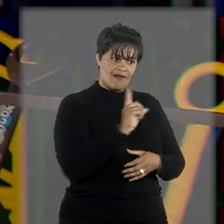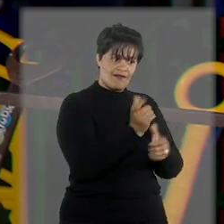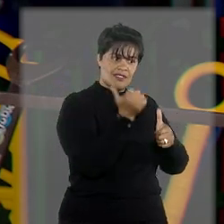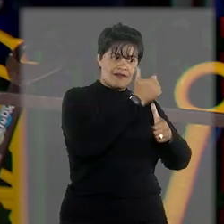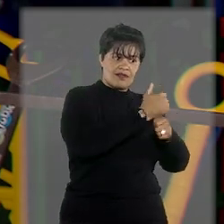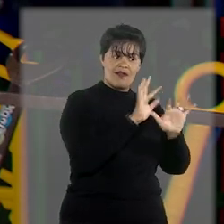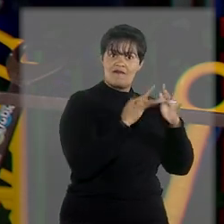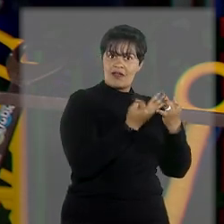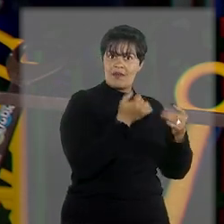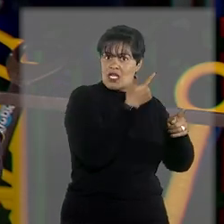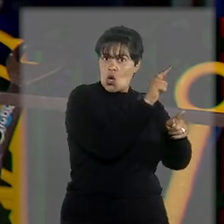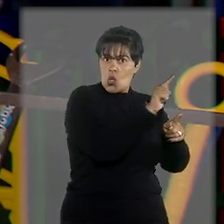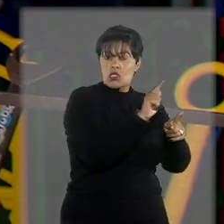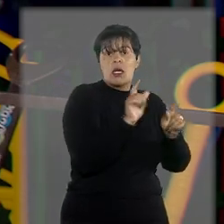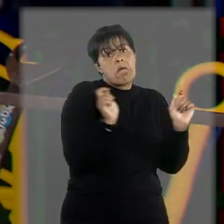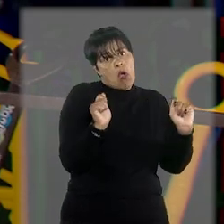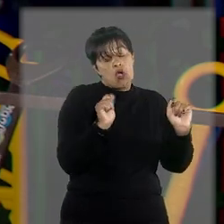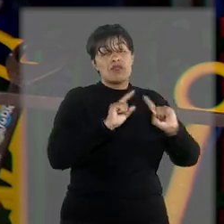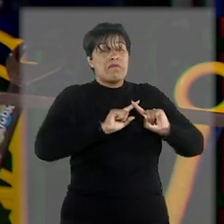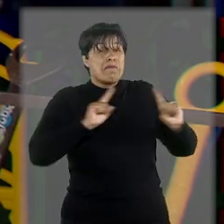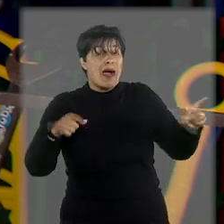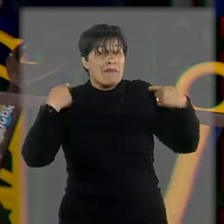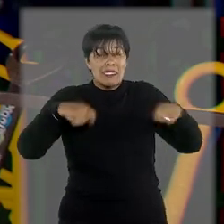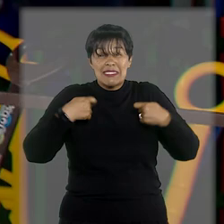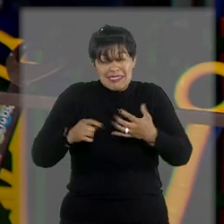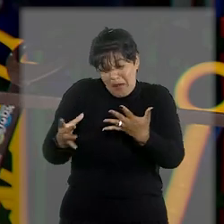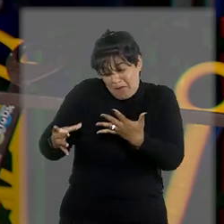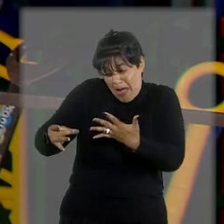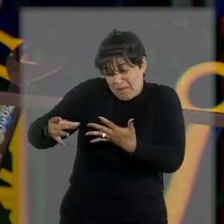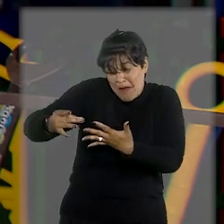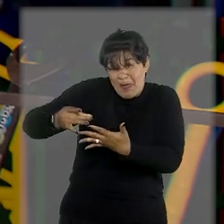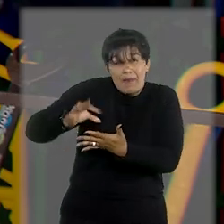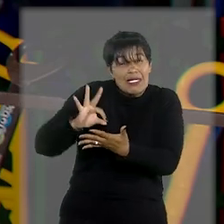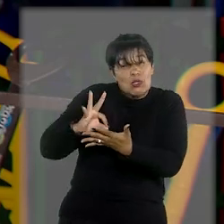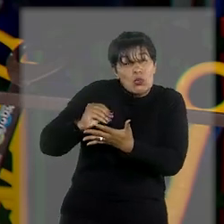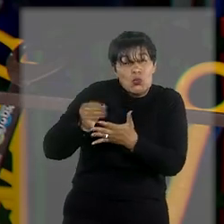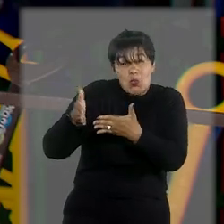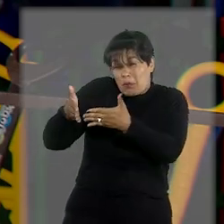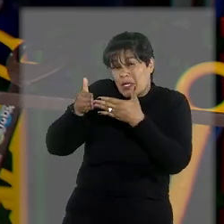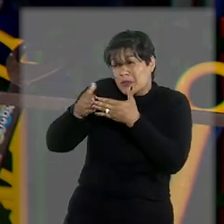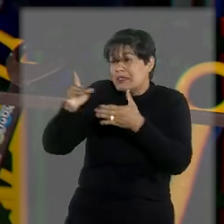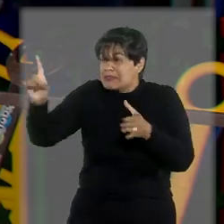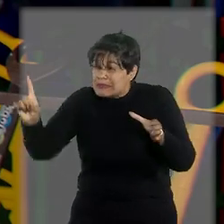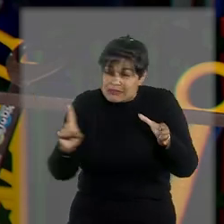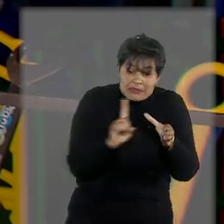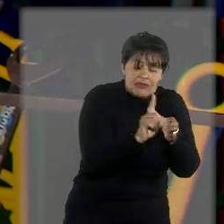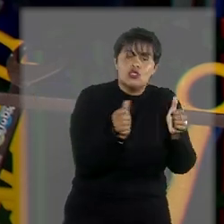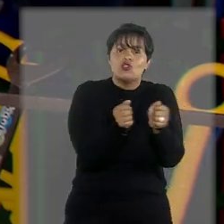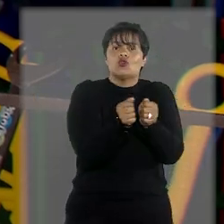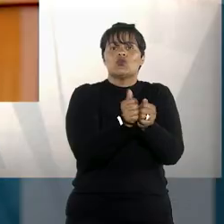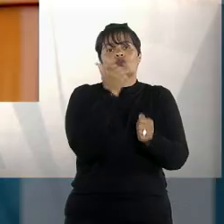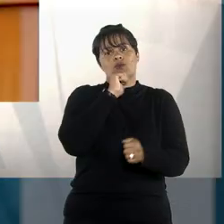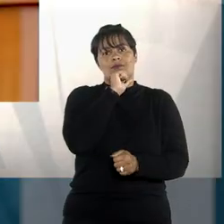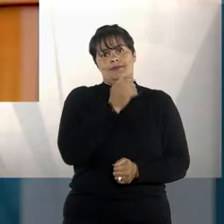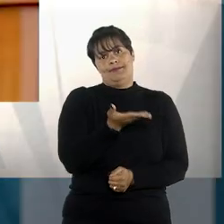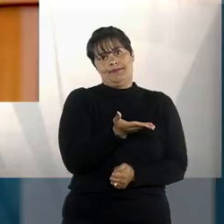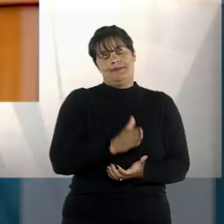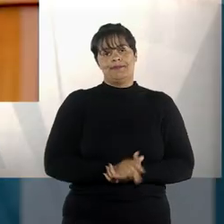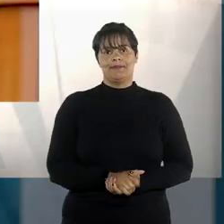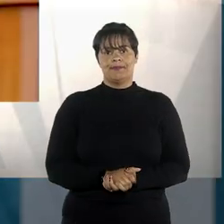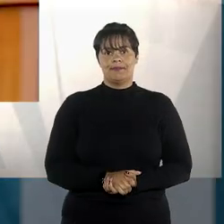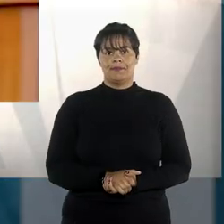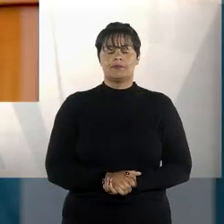poderia ser admitida após esgotadas as possibilidades de reintegração dela ao convívio familiar. No